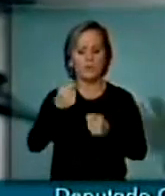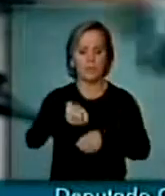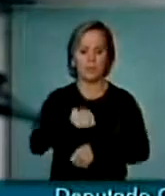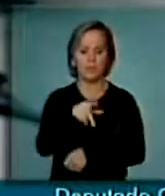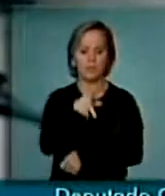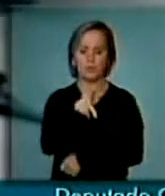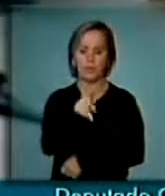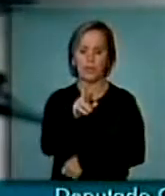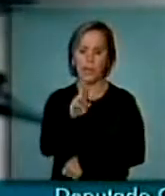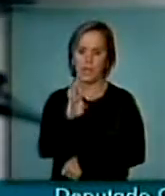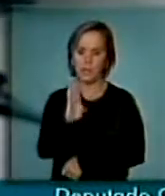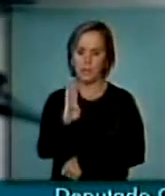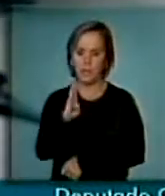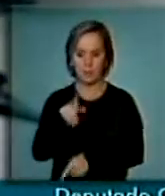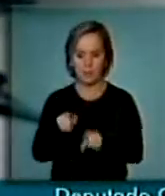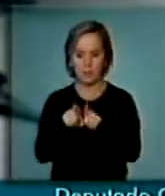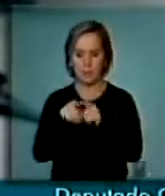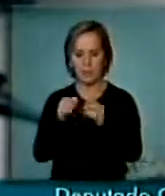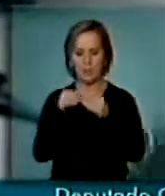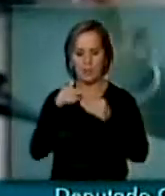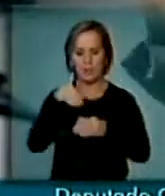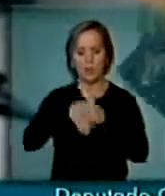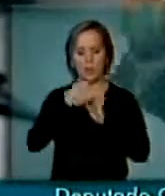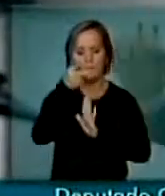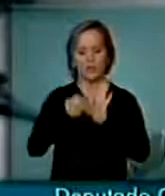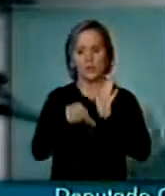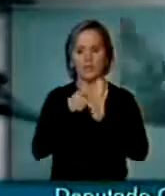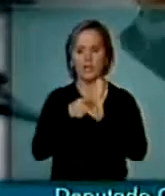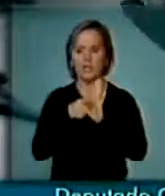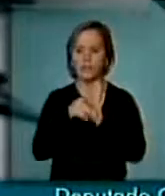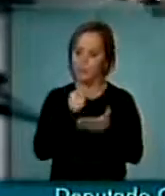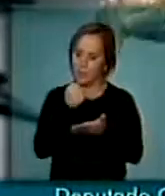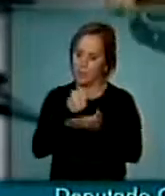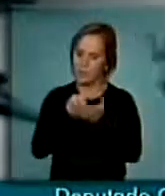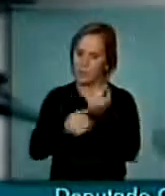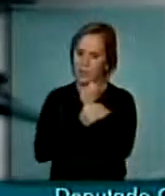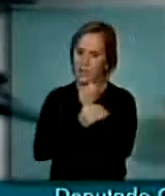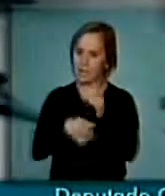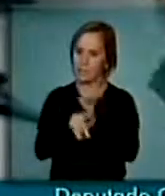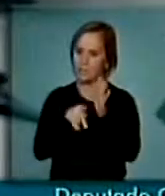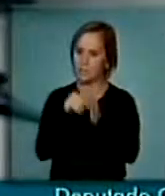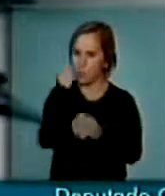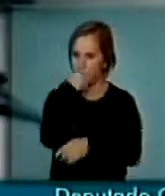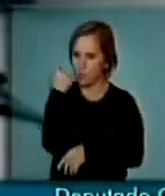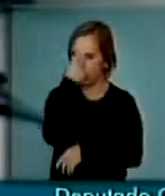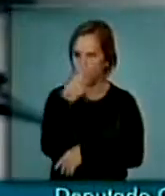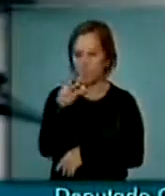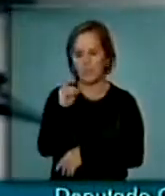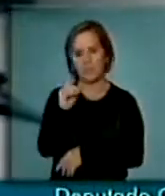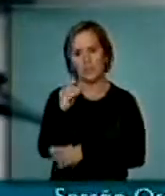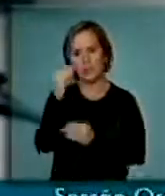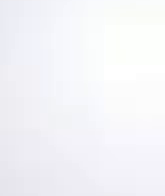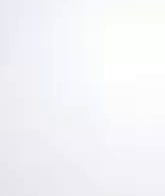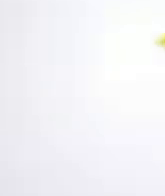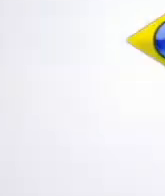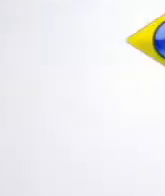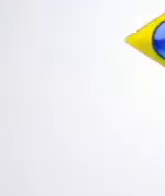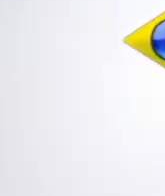dessa causa, votar o projeto dos enfermeiros garantindo as 30 horas que já está na hora de nós votarmos essa proposta, Sr. Presidente. Muito obrigado.